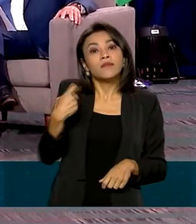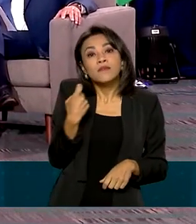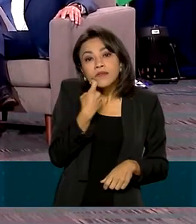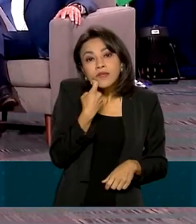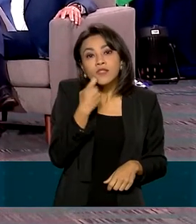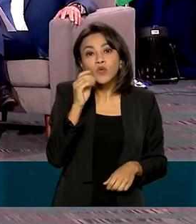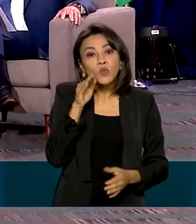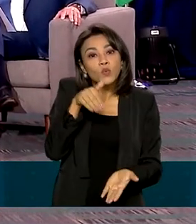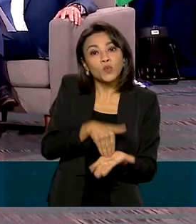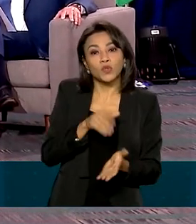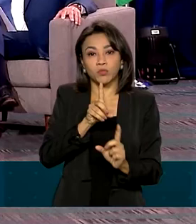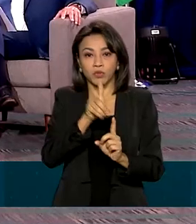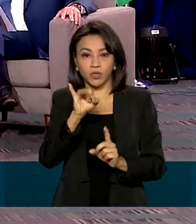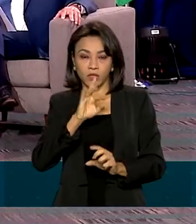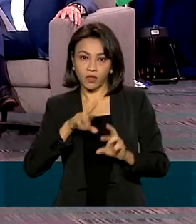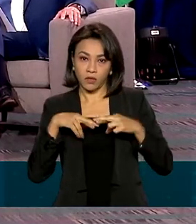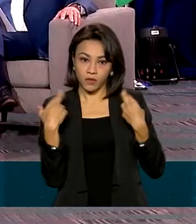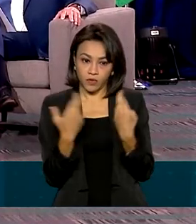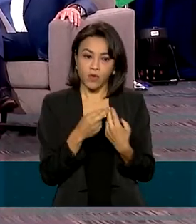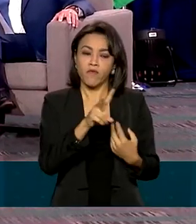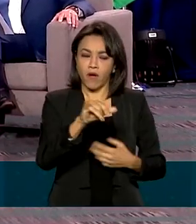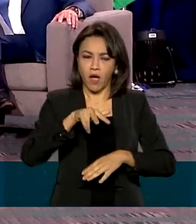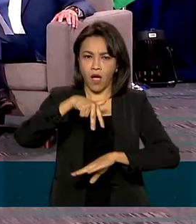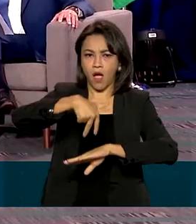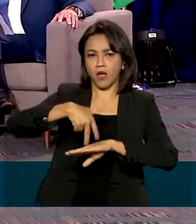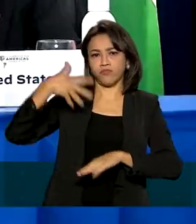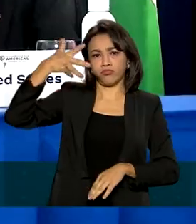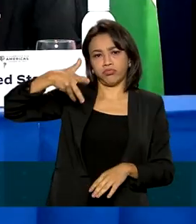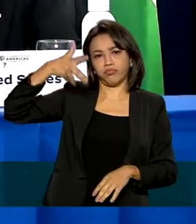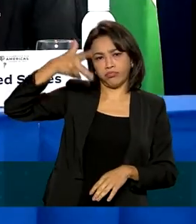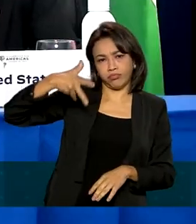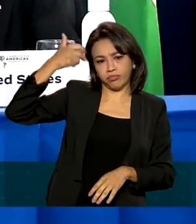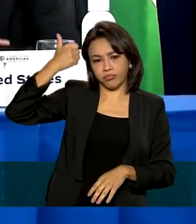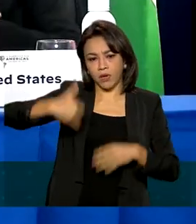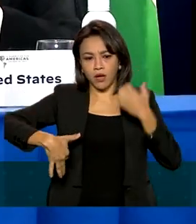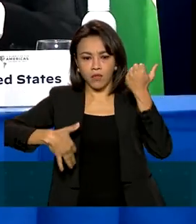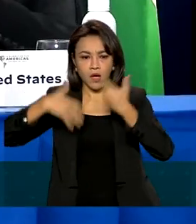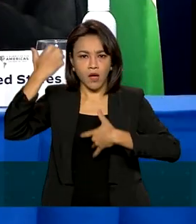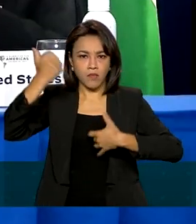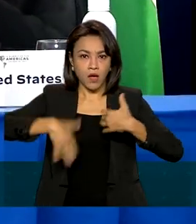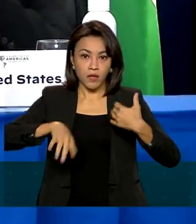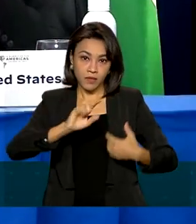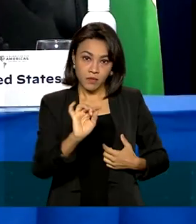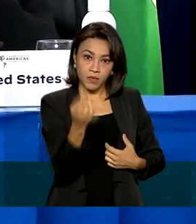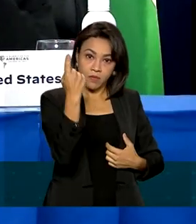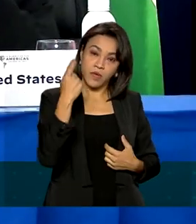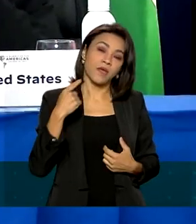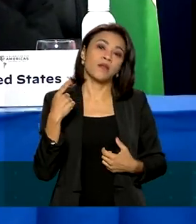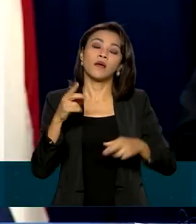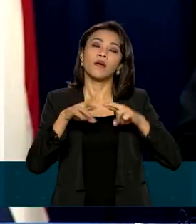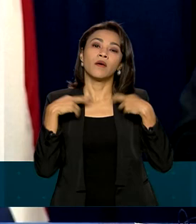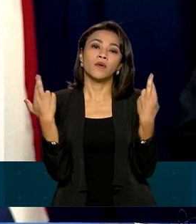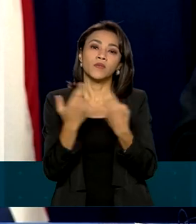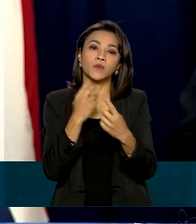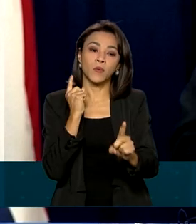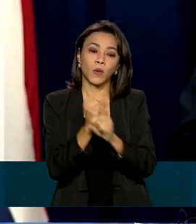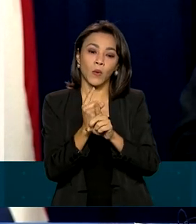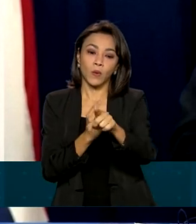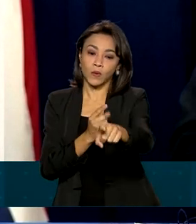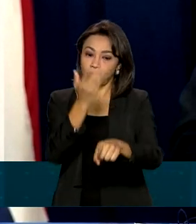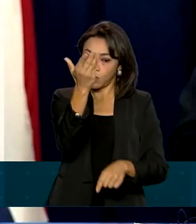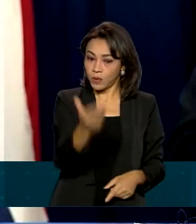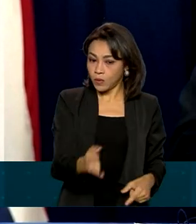cúpula, o presidente Jair Bolsonaro fará um discurso aos líderes. Na primeira sessão do encontro nesta quinta-feira, Joe Biden